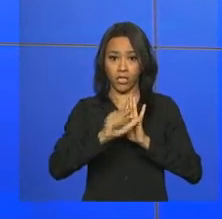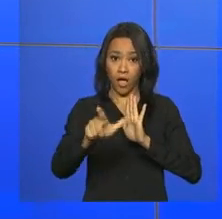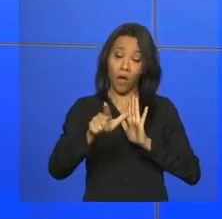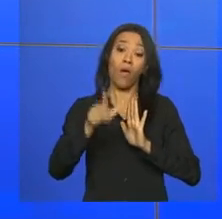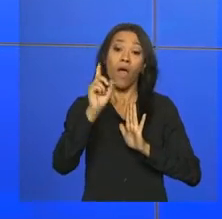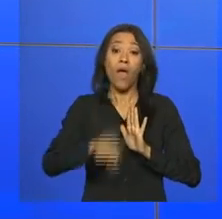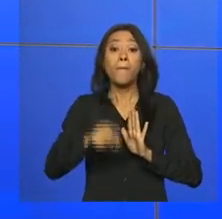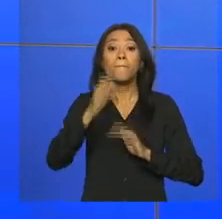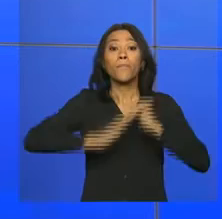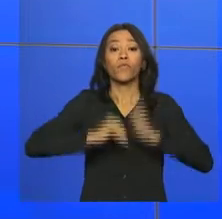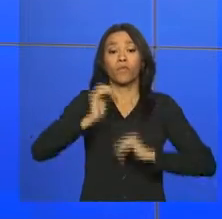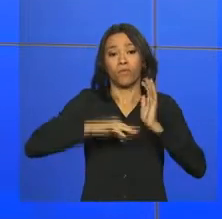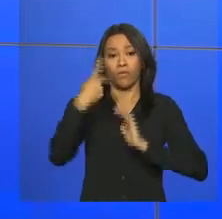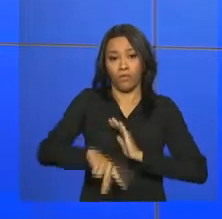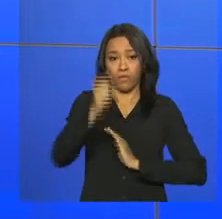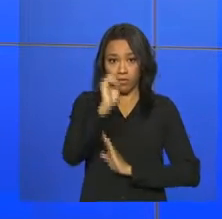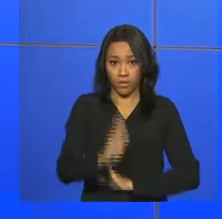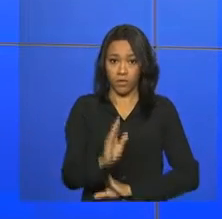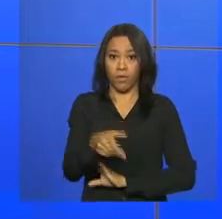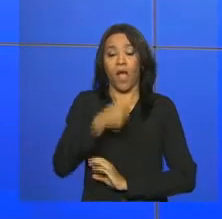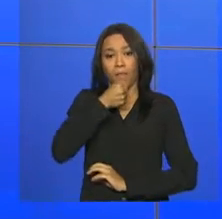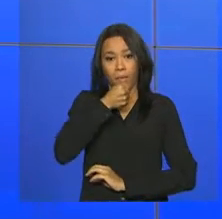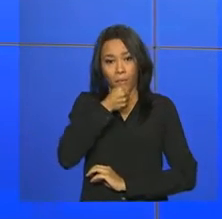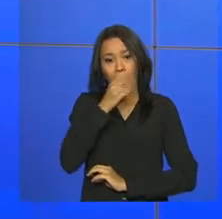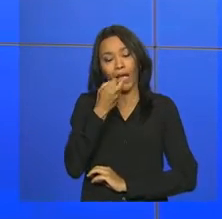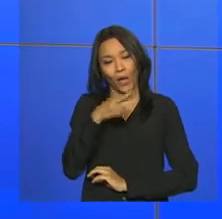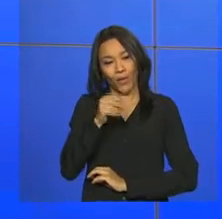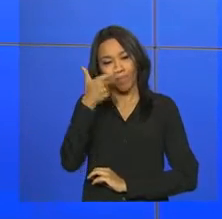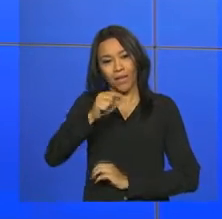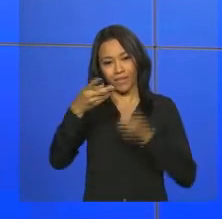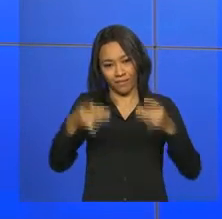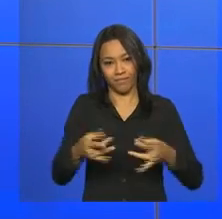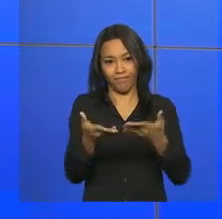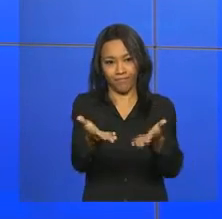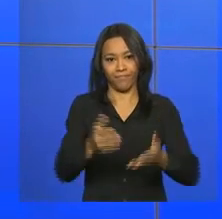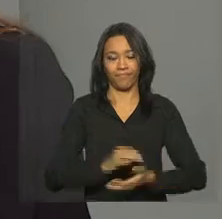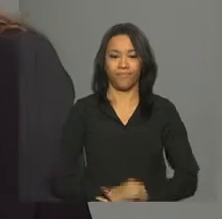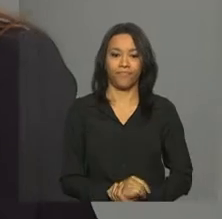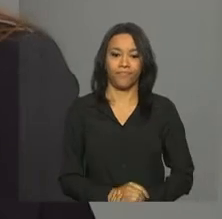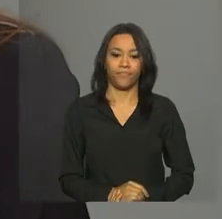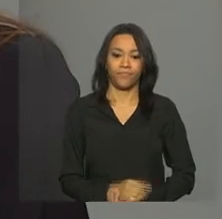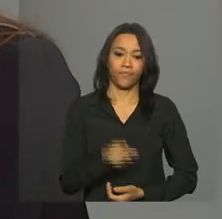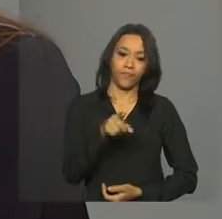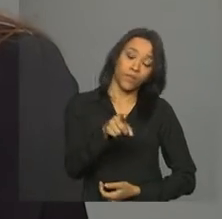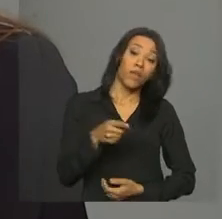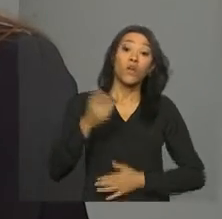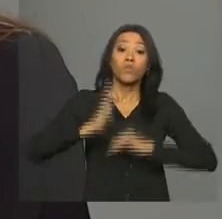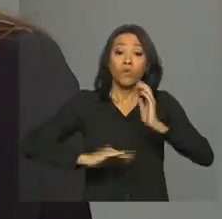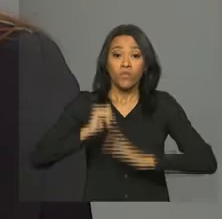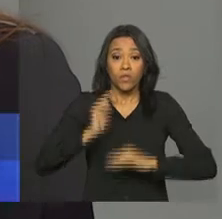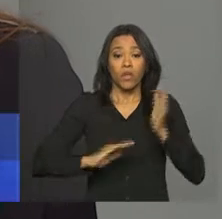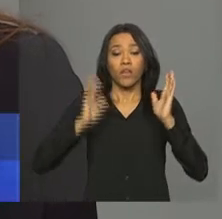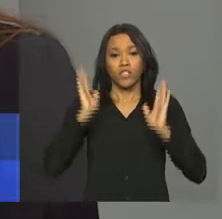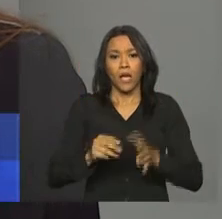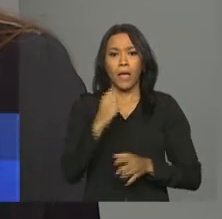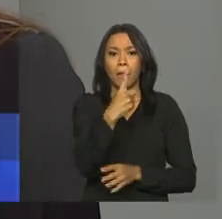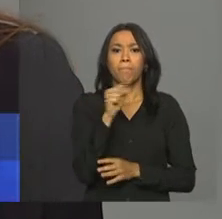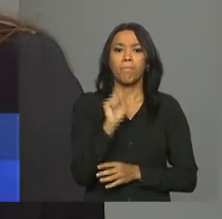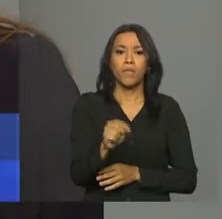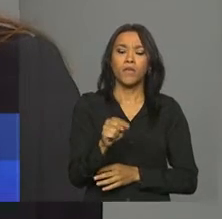profissionais brasileiros. A repórter Carolina Becker tem as informações. Os profissionais que ocuparam as 1